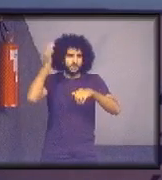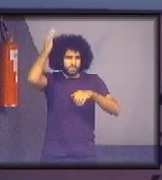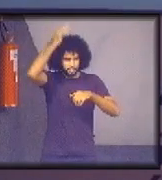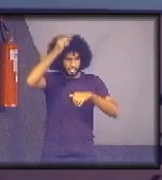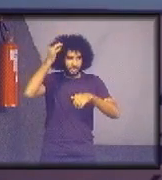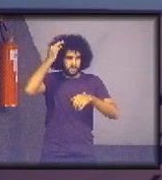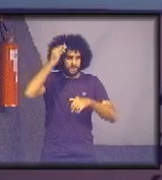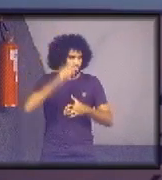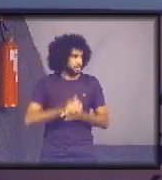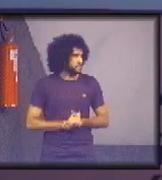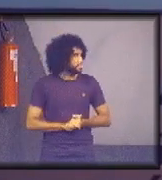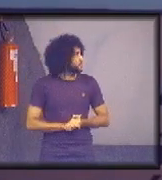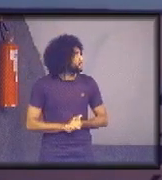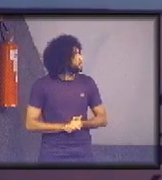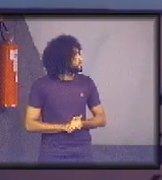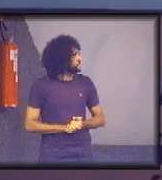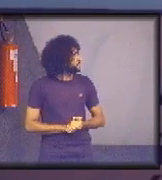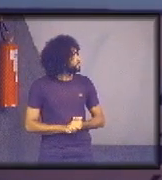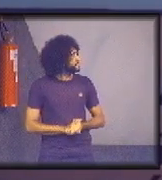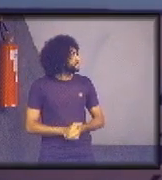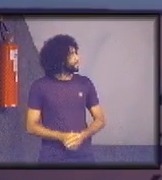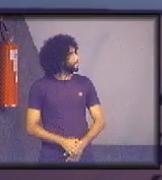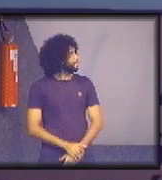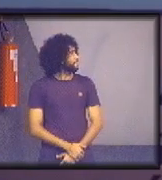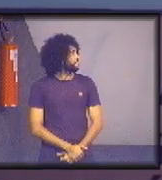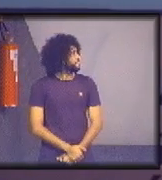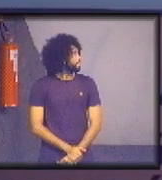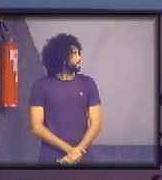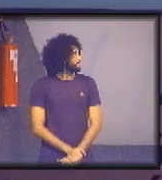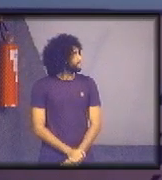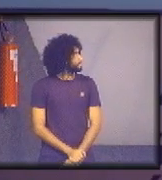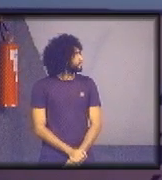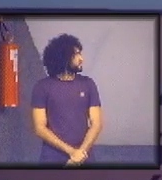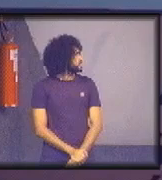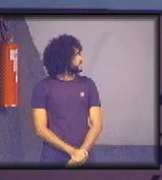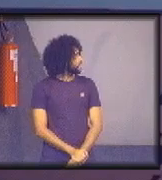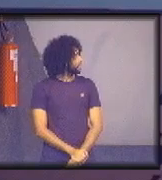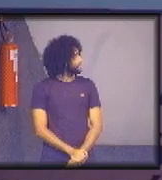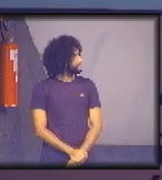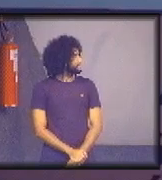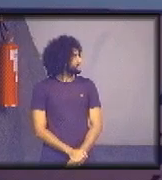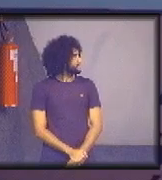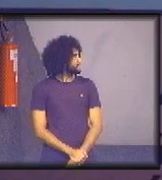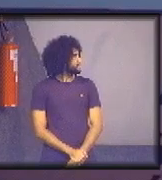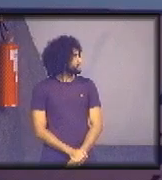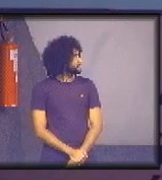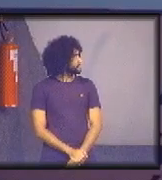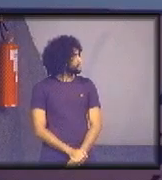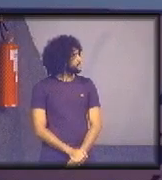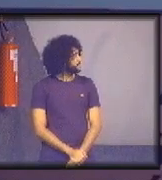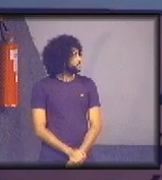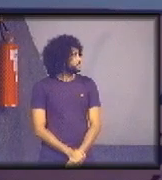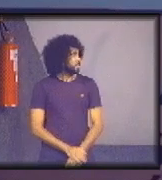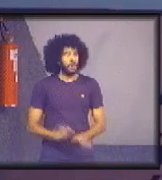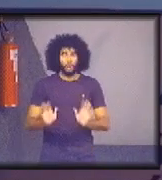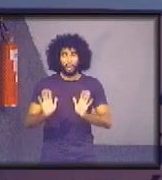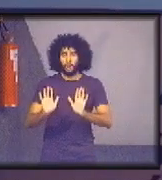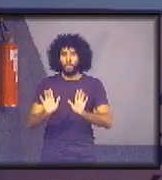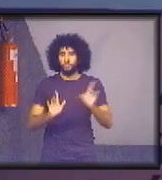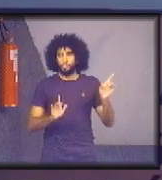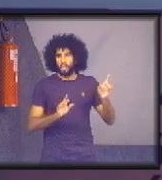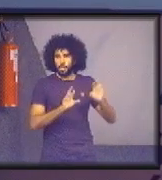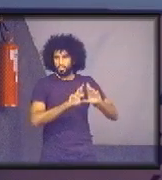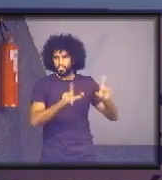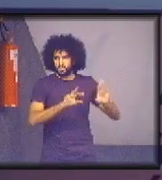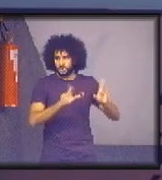Então, o tribunal que juntar as unidades socioambientais e acessibilidade e inclusão não teriam problemas com o Cumpridec. Não, eu não estou falando de Cumpridec, eu estou